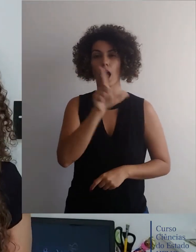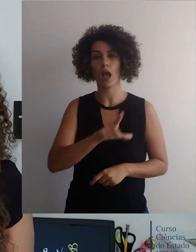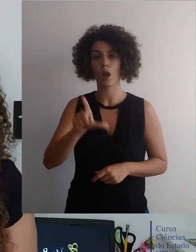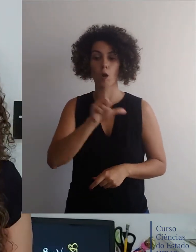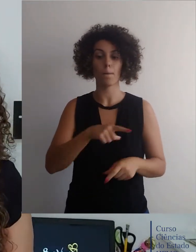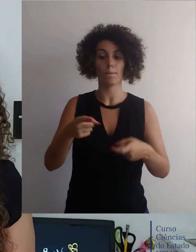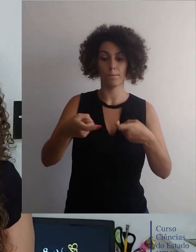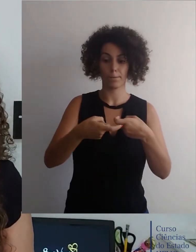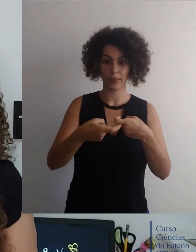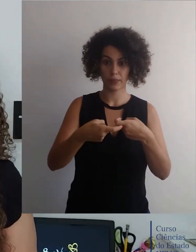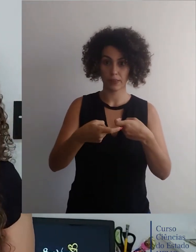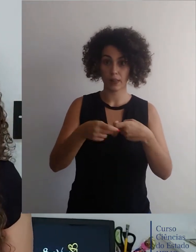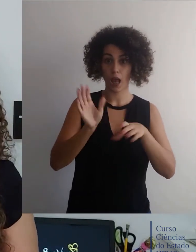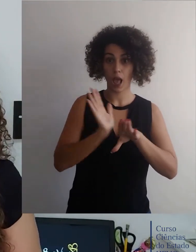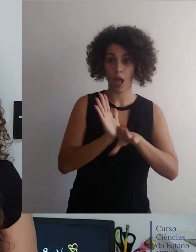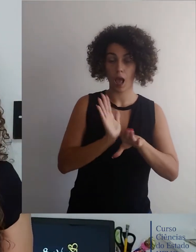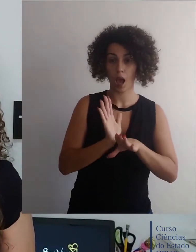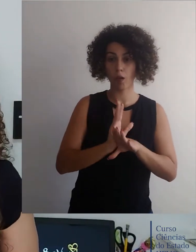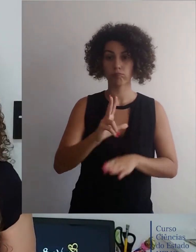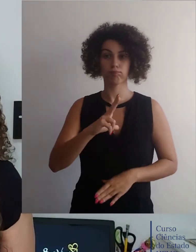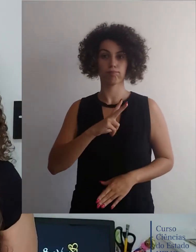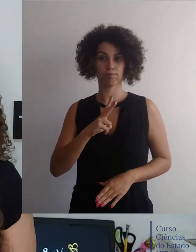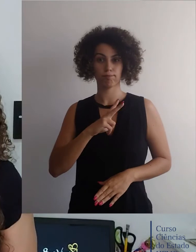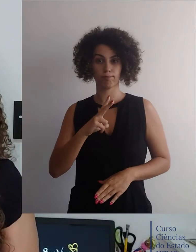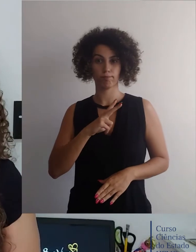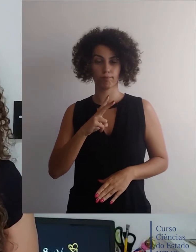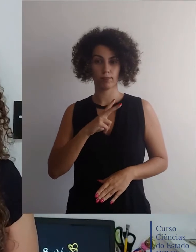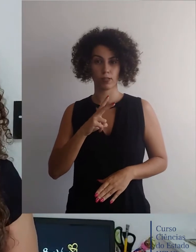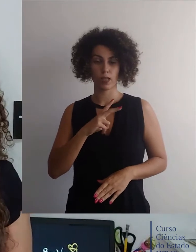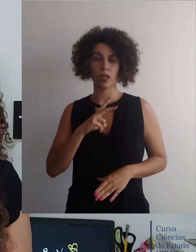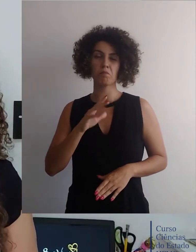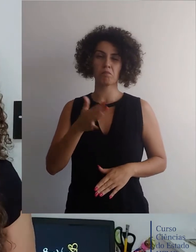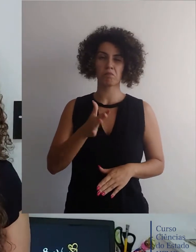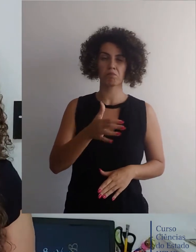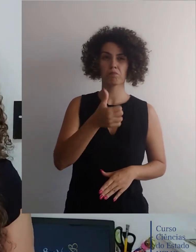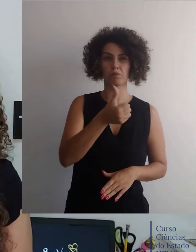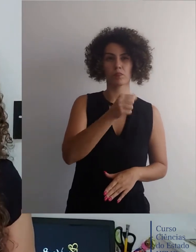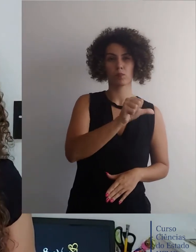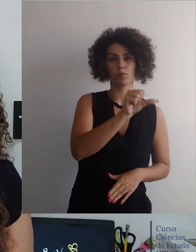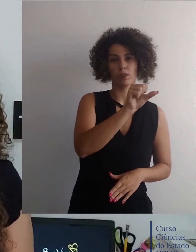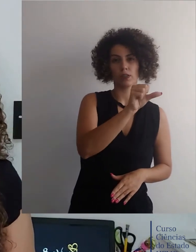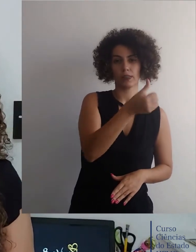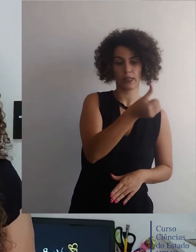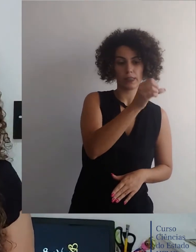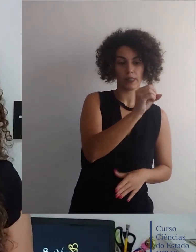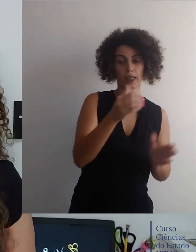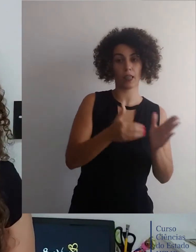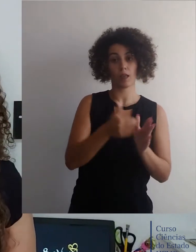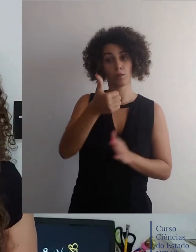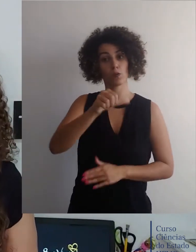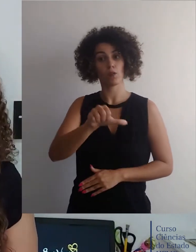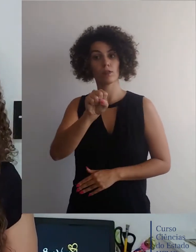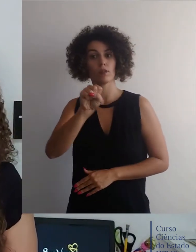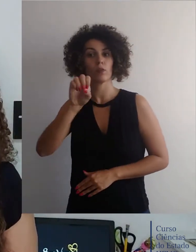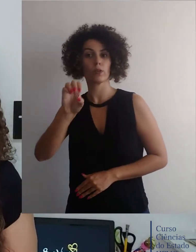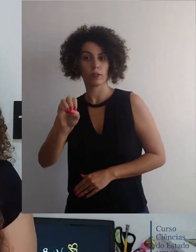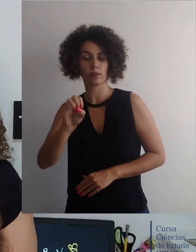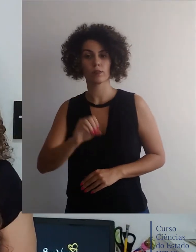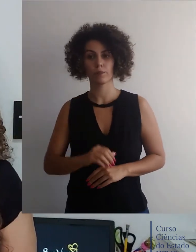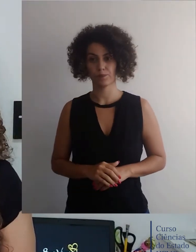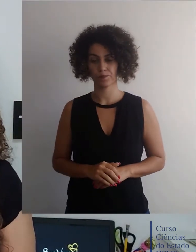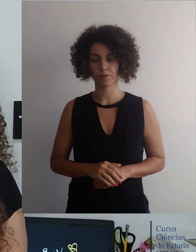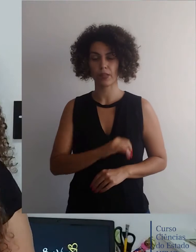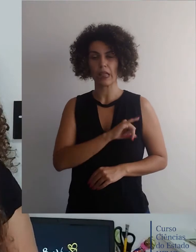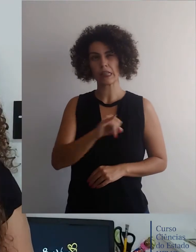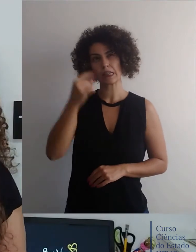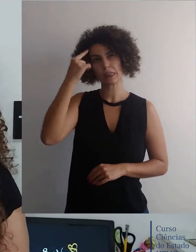ampliando a lógica de medicina assistencial privatista que passou a se tornar hegemônica dos anos 60 aos anos 80.